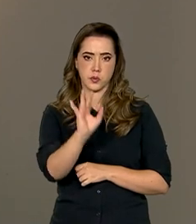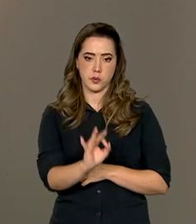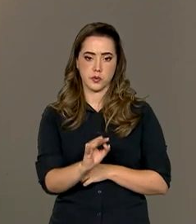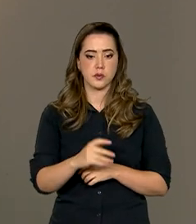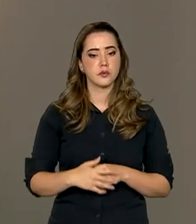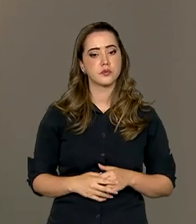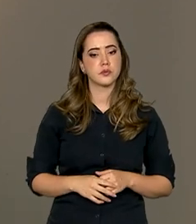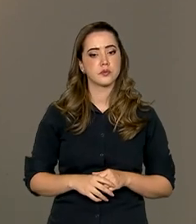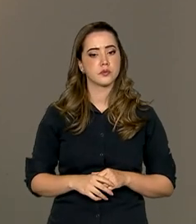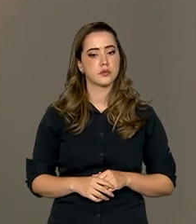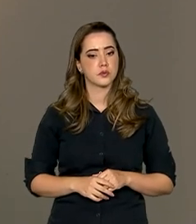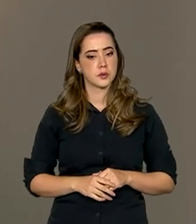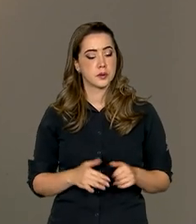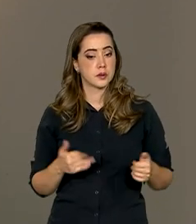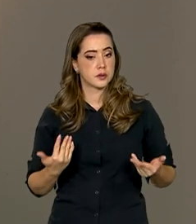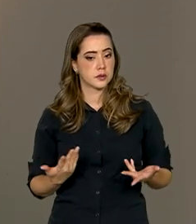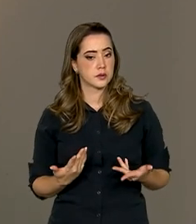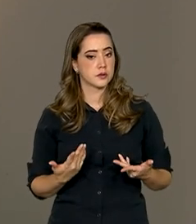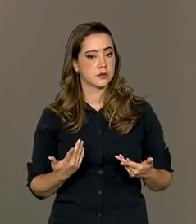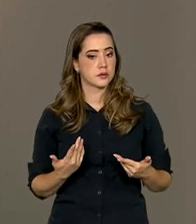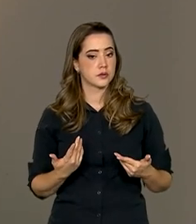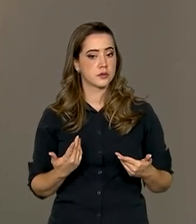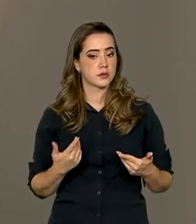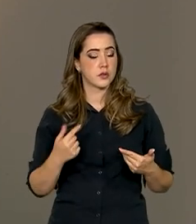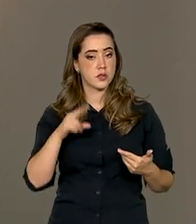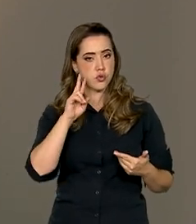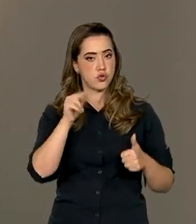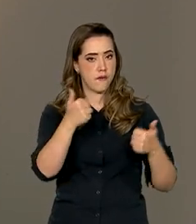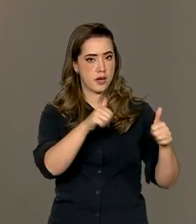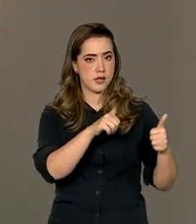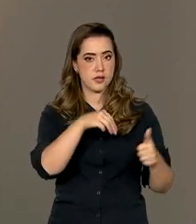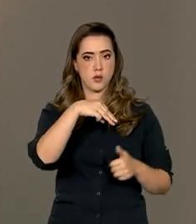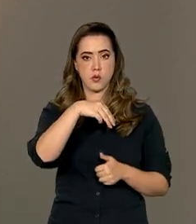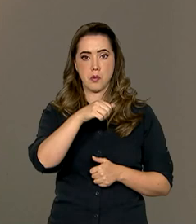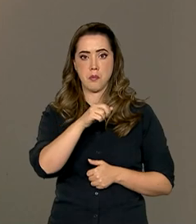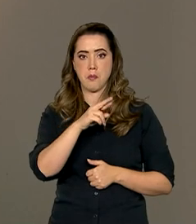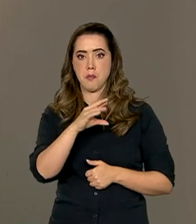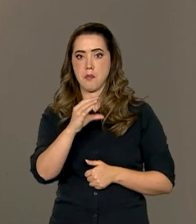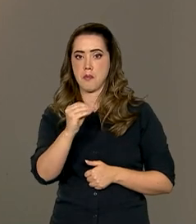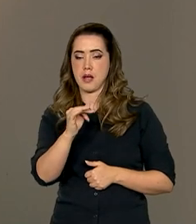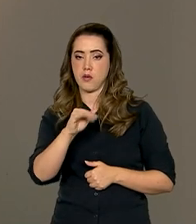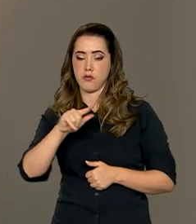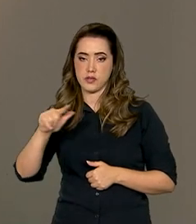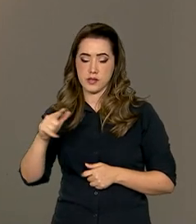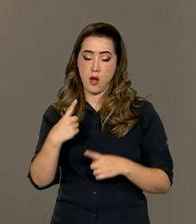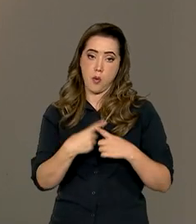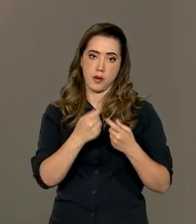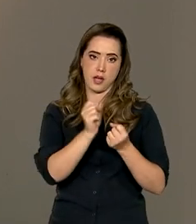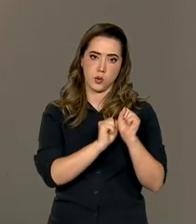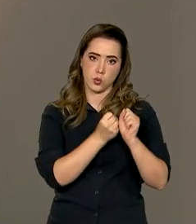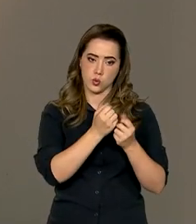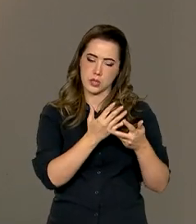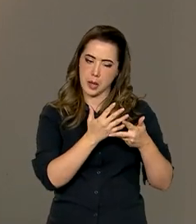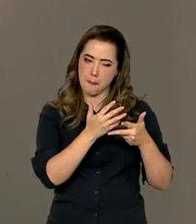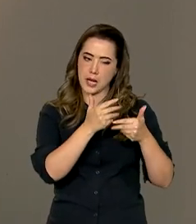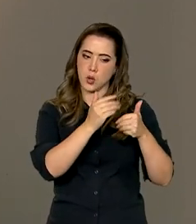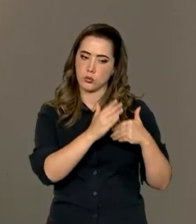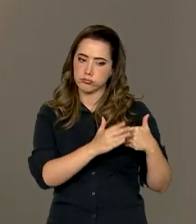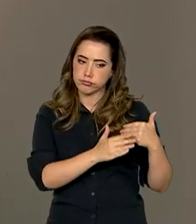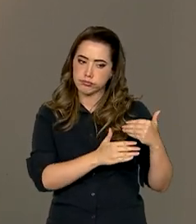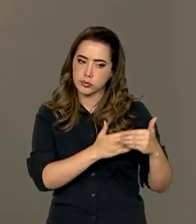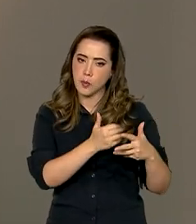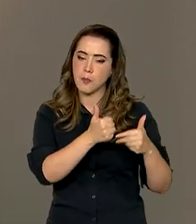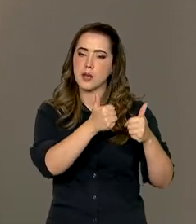Isso em função das questões macrofiscais, né? Que são importantes, a indústria está melhorando o desempenho,